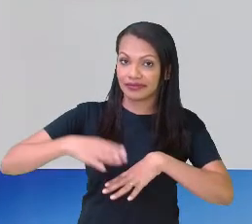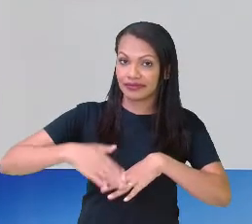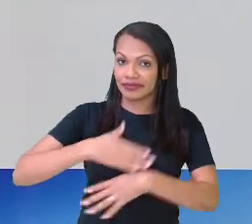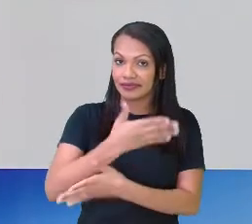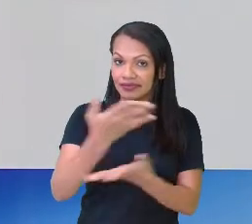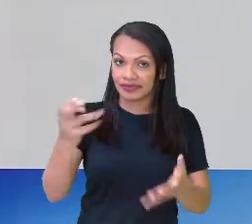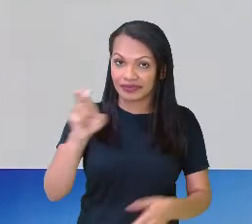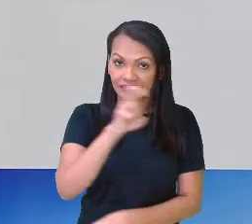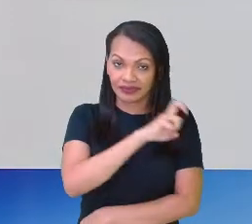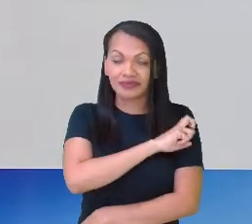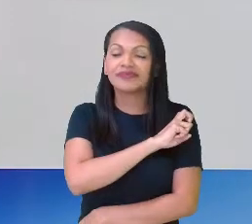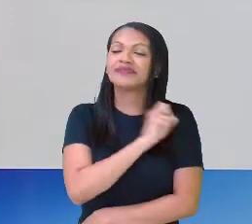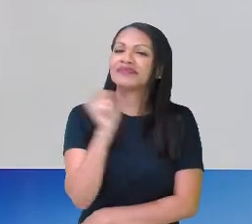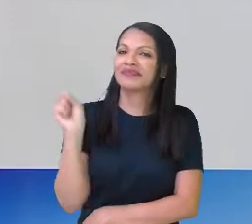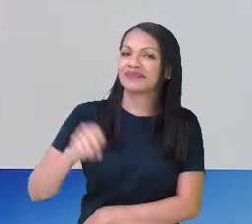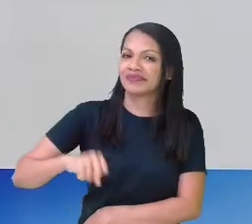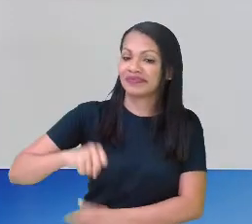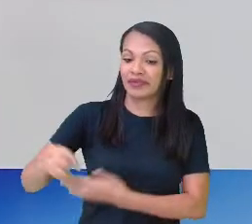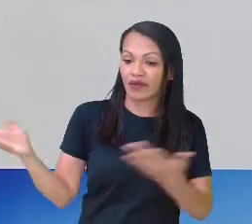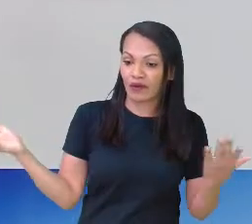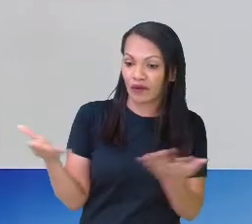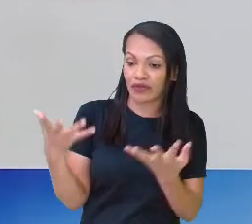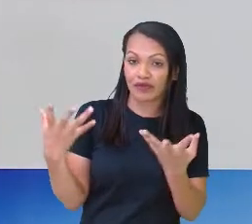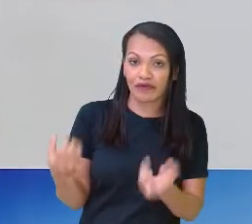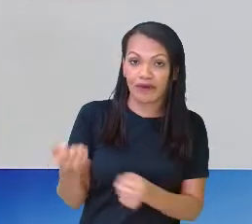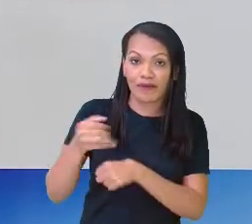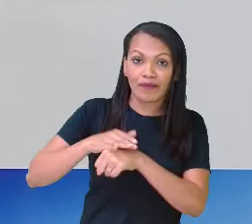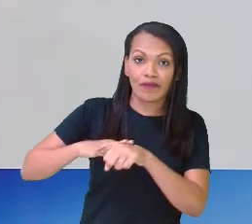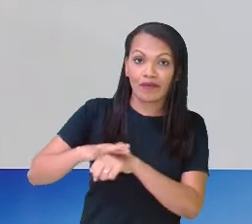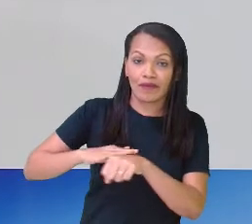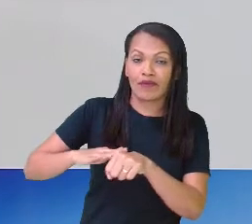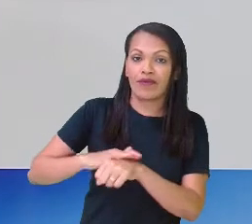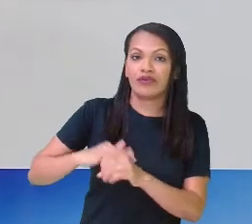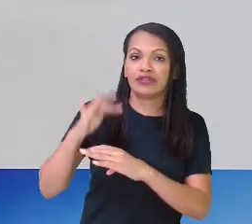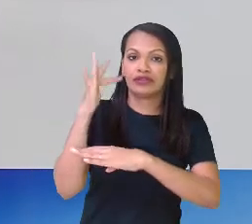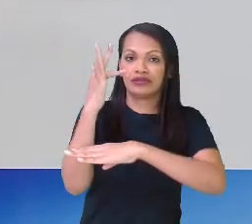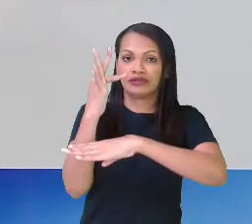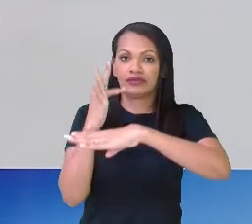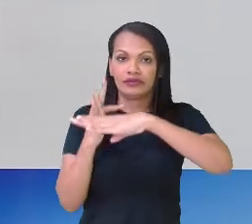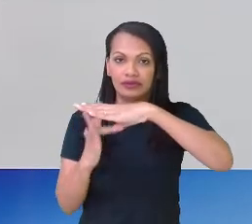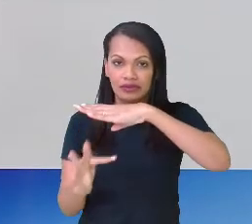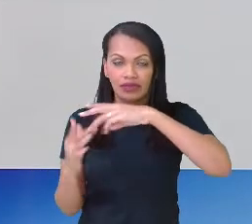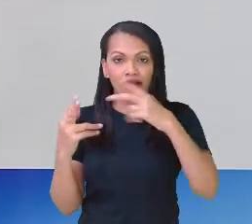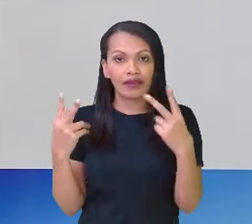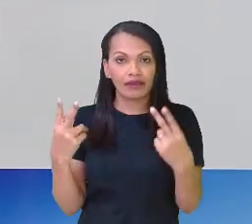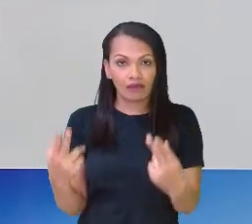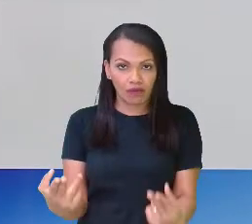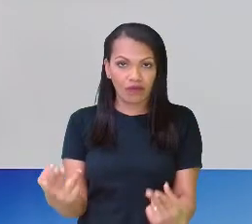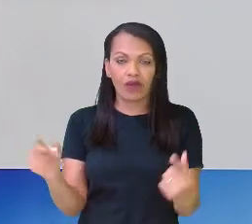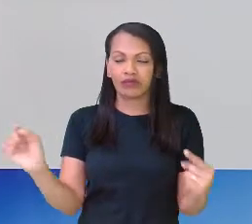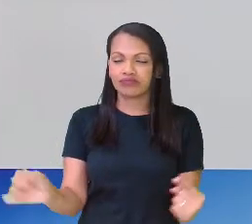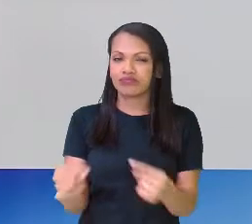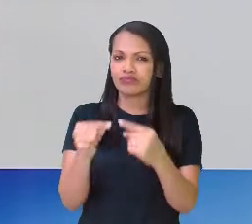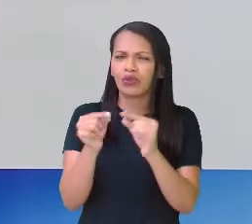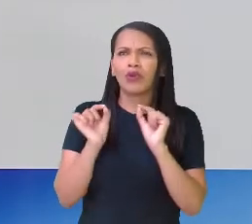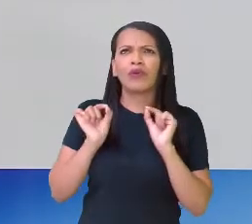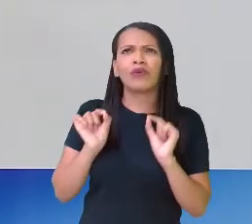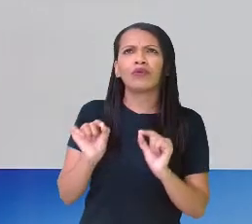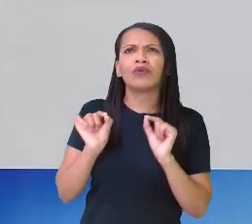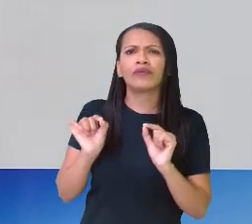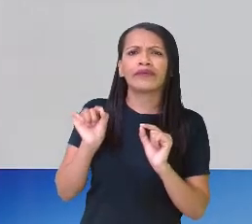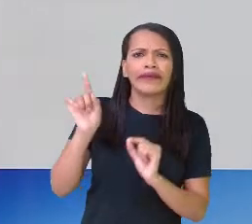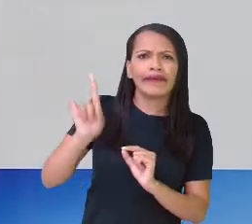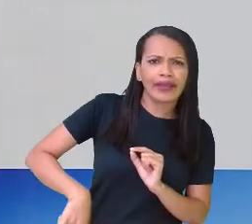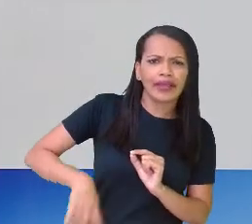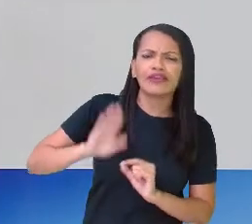para os quintos anos. Hoje a gente vai conversar sobre frações equivalentes. Eita professora,